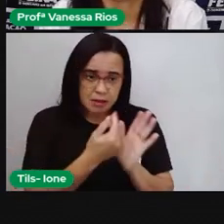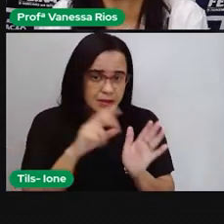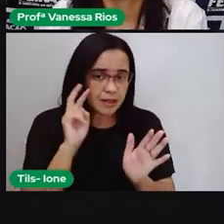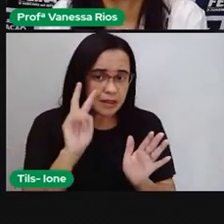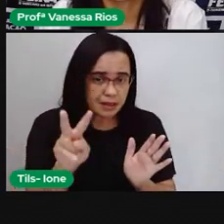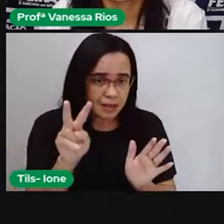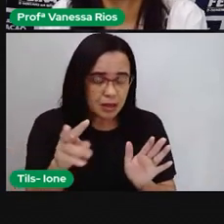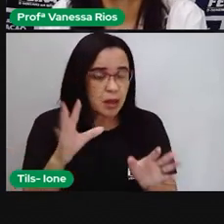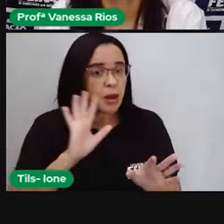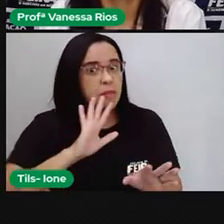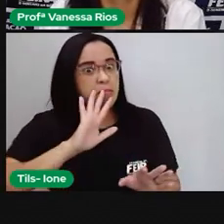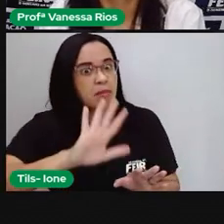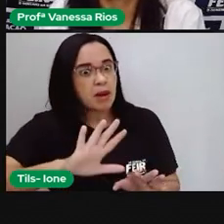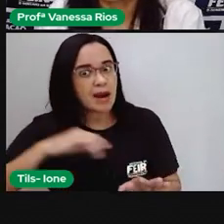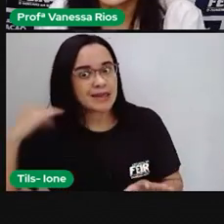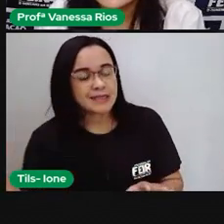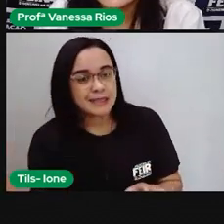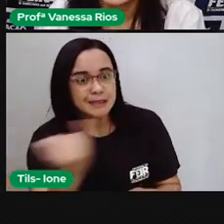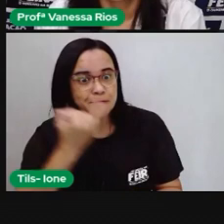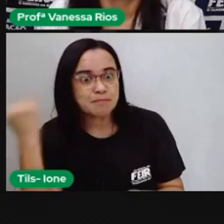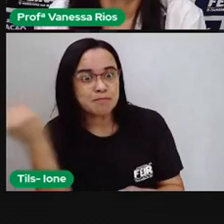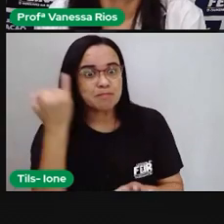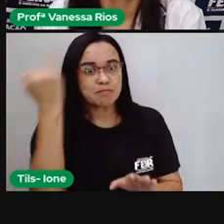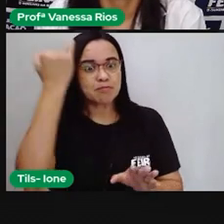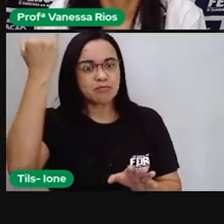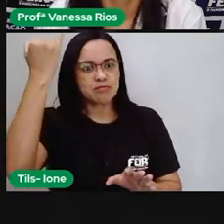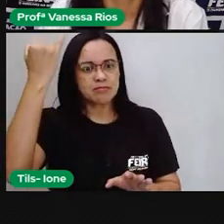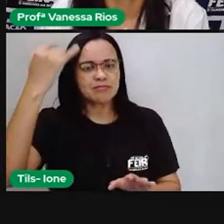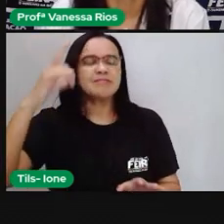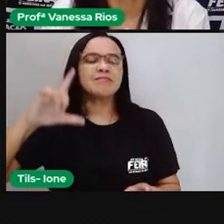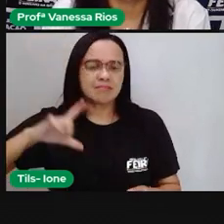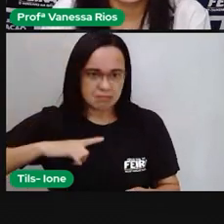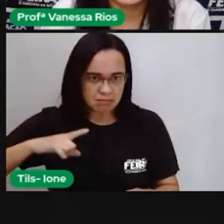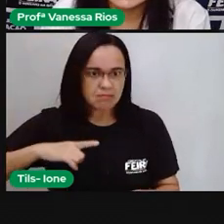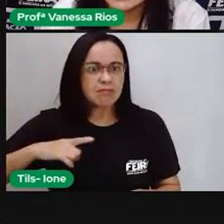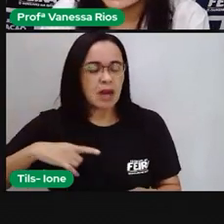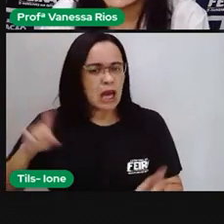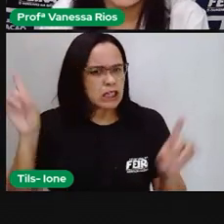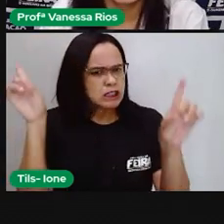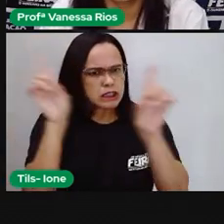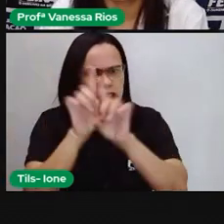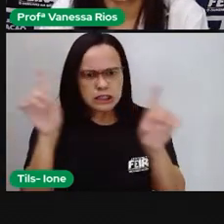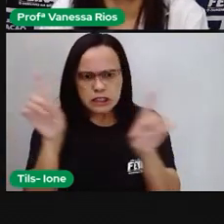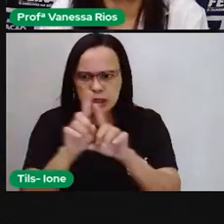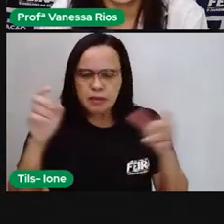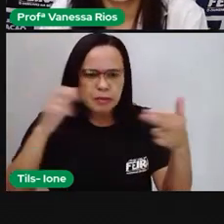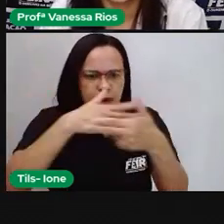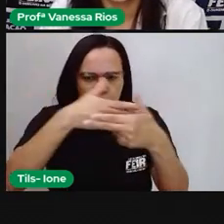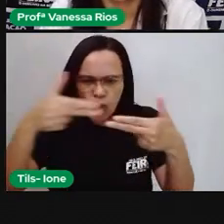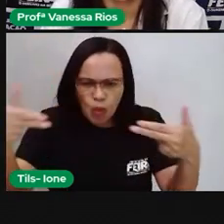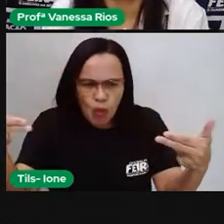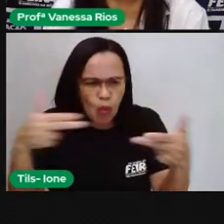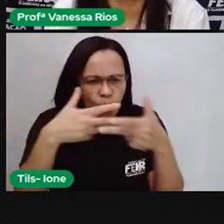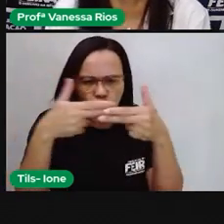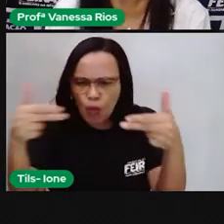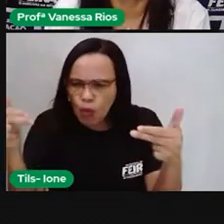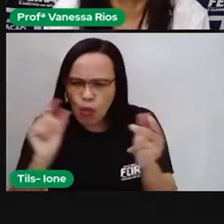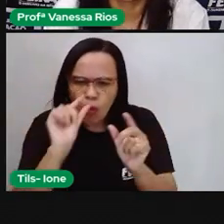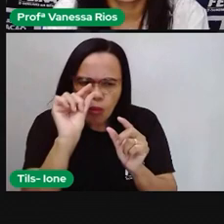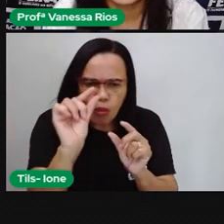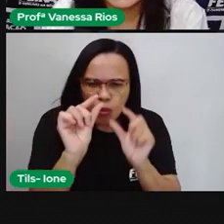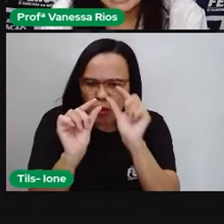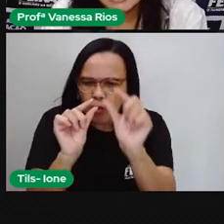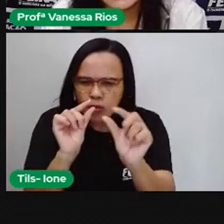exercem aí funções importantes e com muitos detalhes. Existem aí muitos detalhes, detalhes